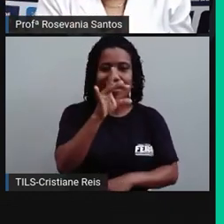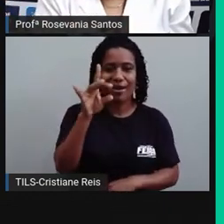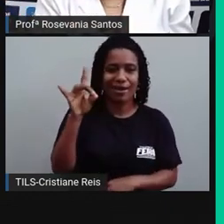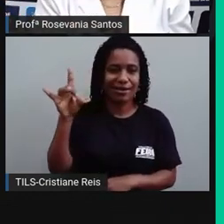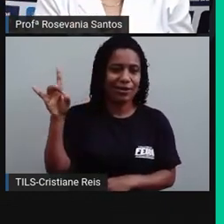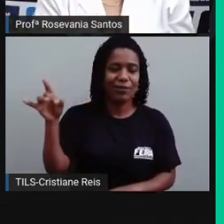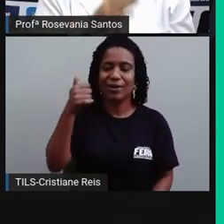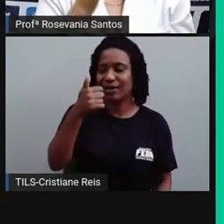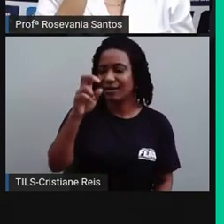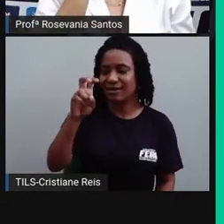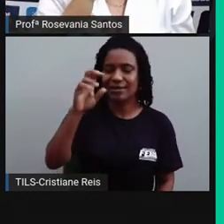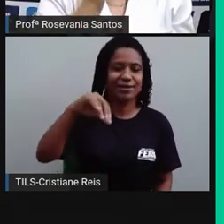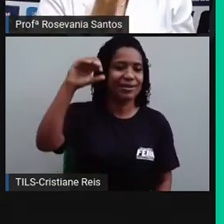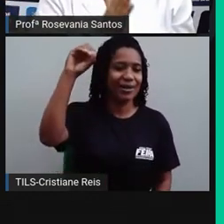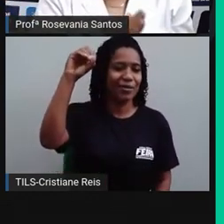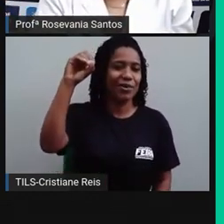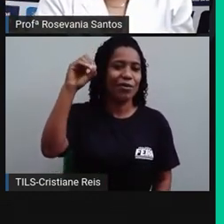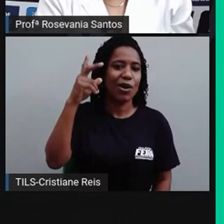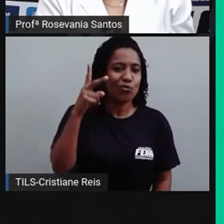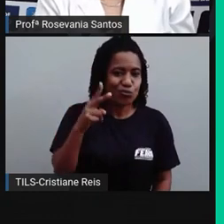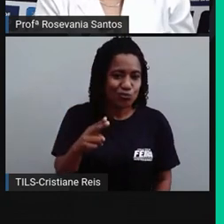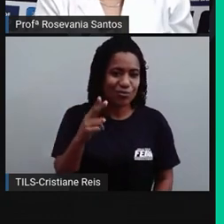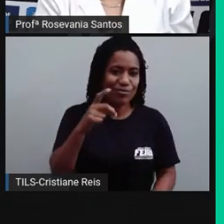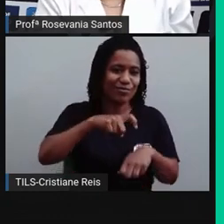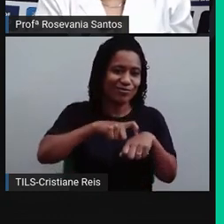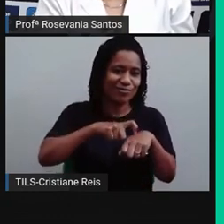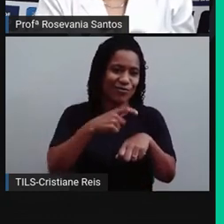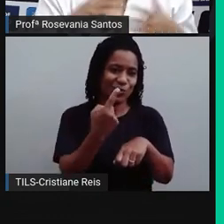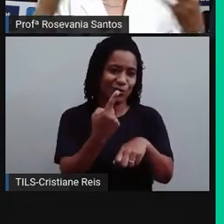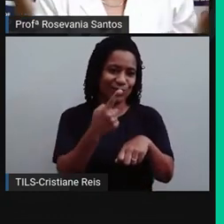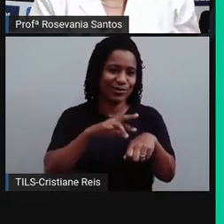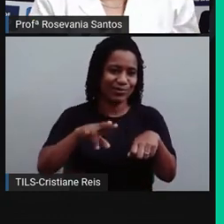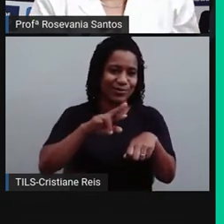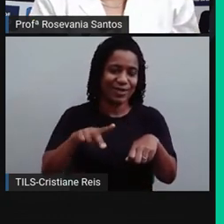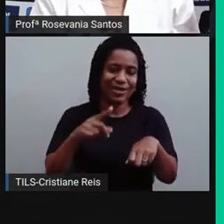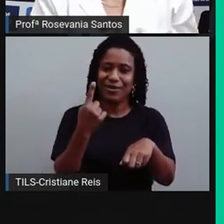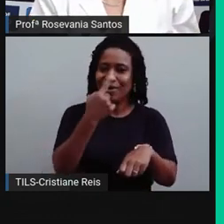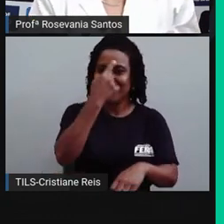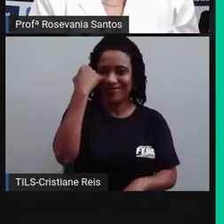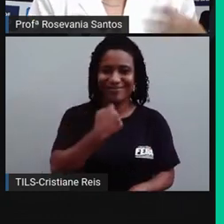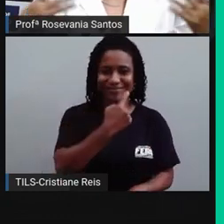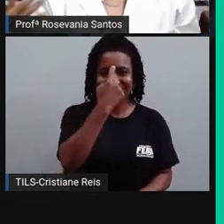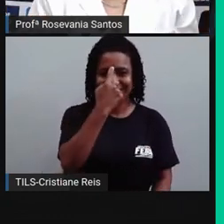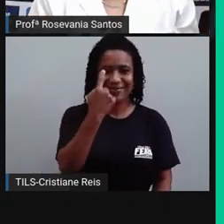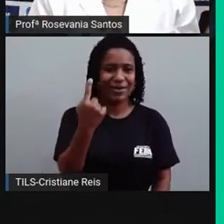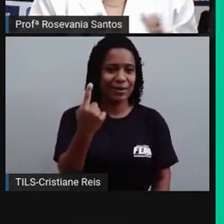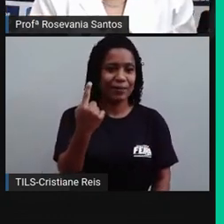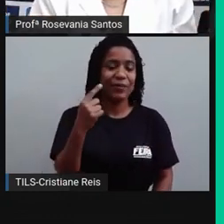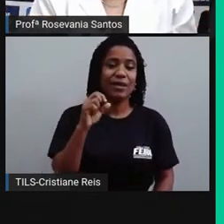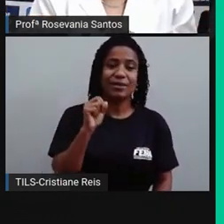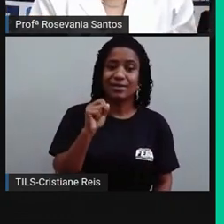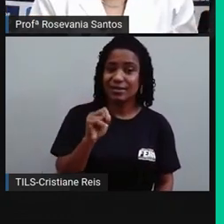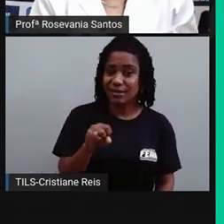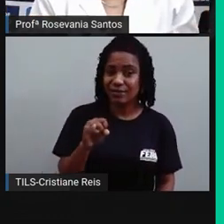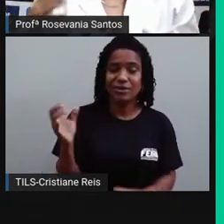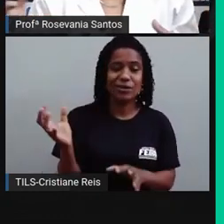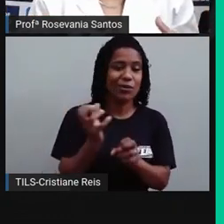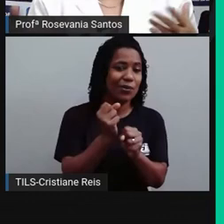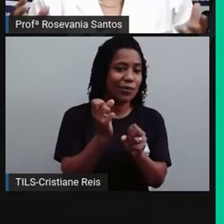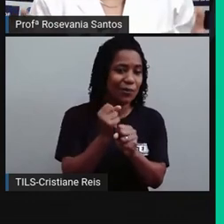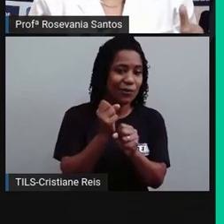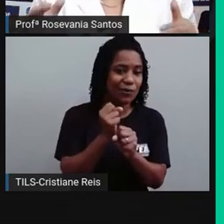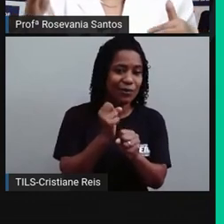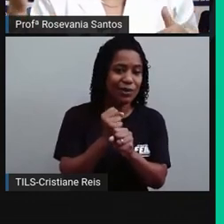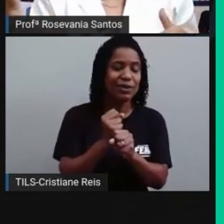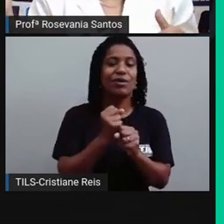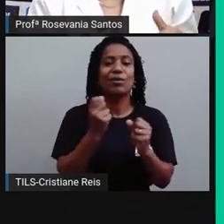a mesma coisa que um fuso que também é a mesma coisa que uma hora. Tranquilinho. e quando você está fazendo a continha de um lugar